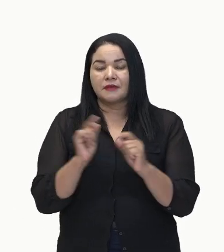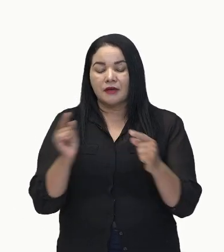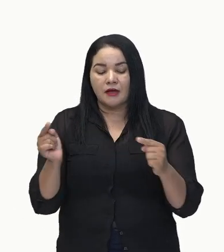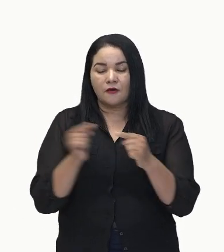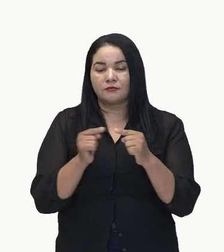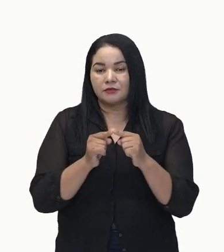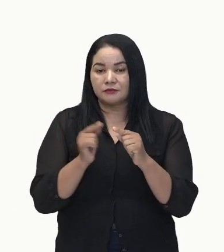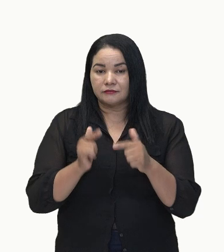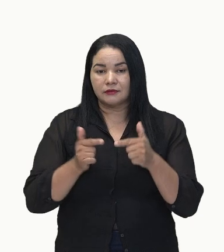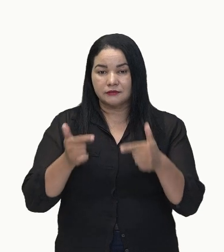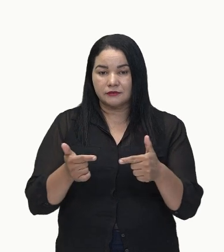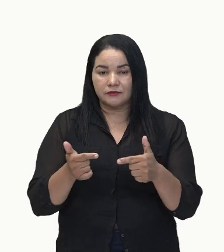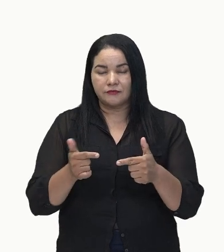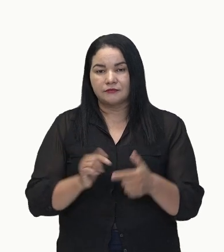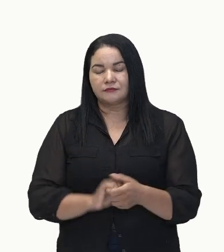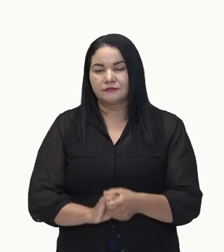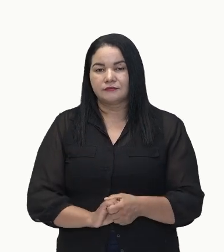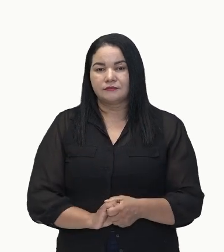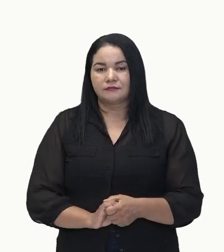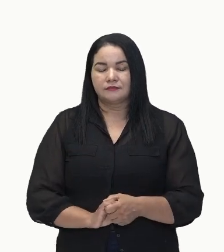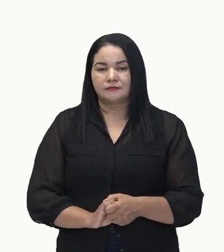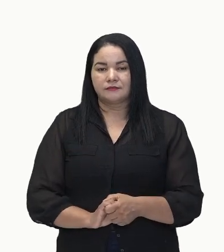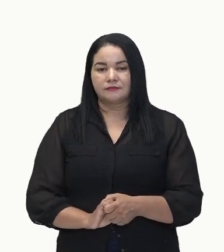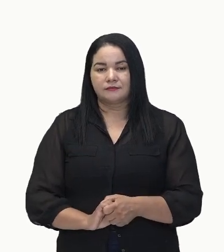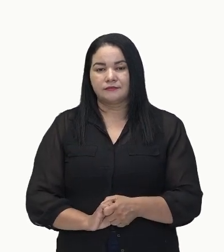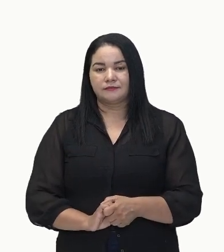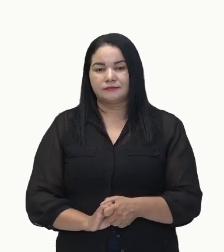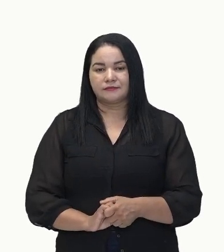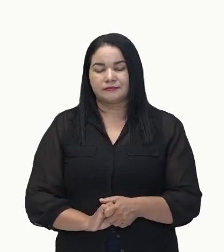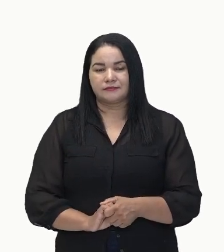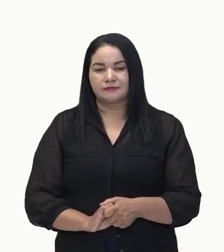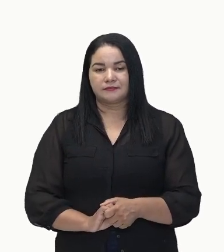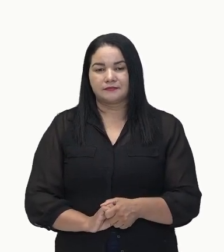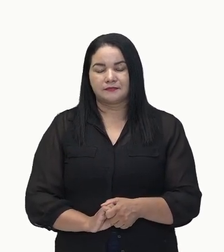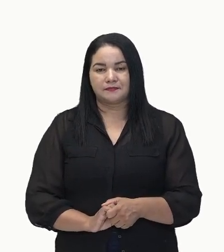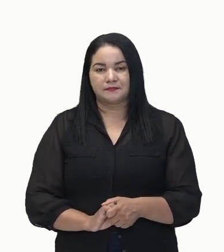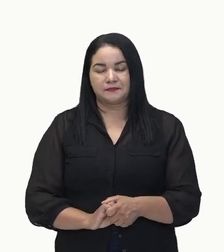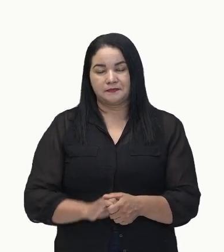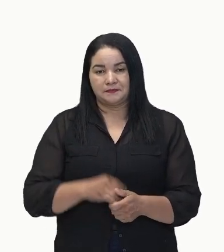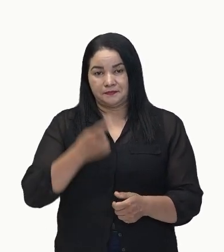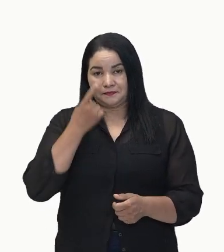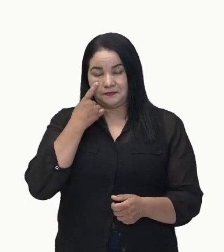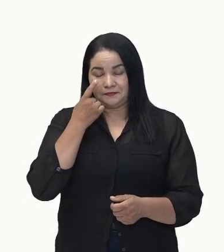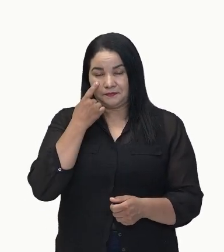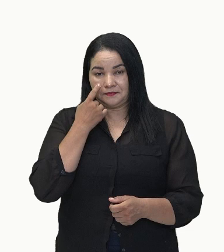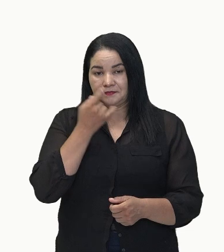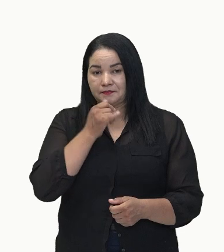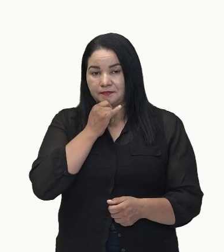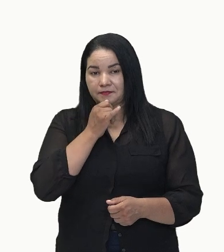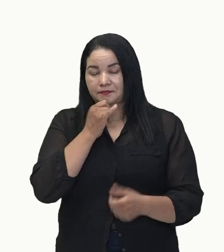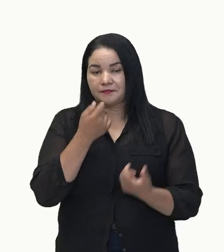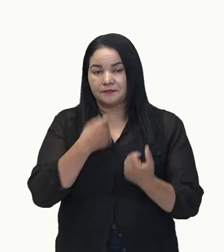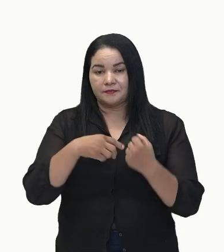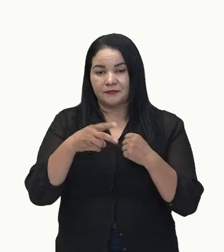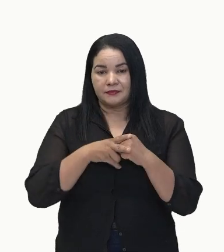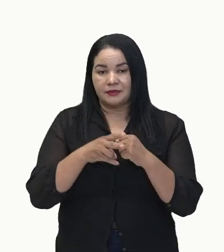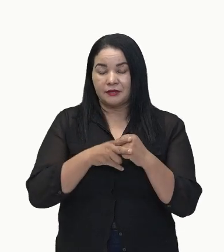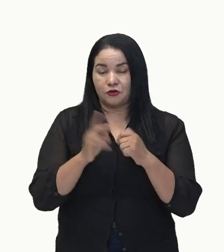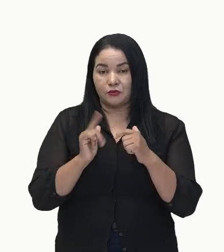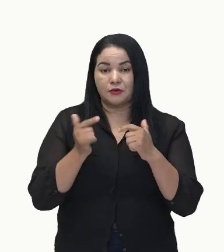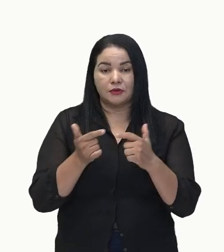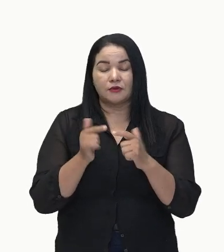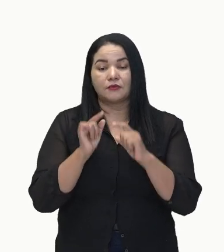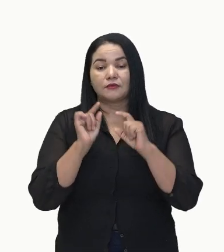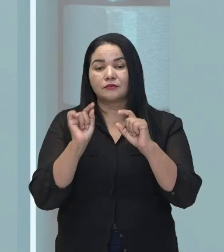verbos de ação. Né? Aqui, por exemplo. Eu vou dizer para você verbos de ação. Verbos de ação.